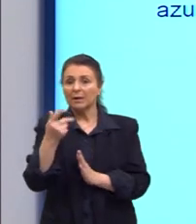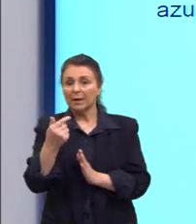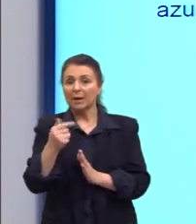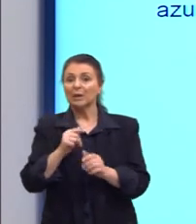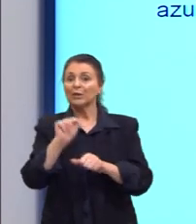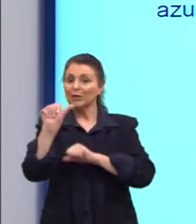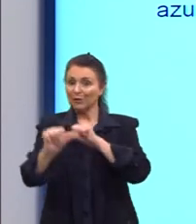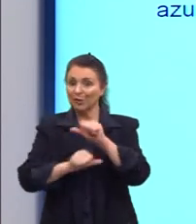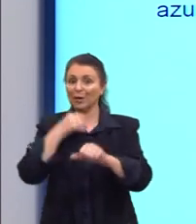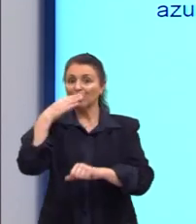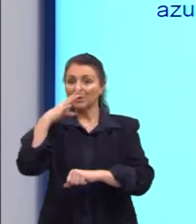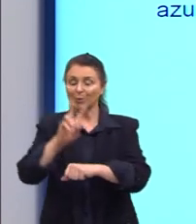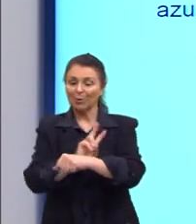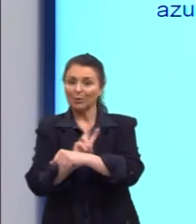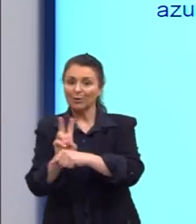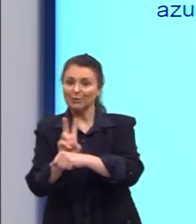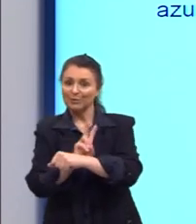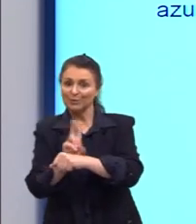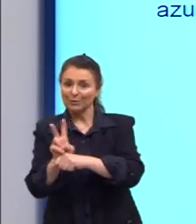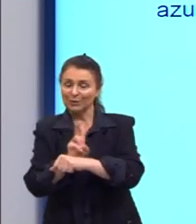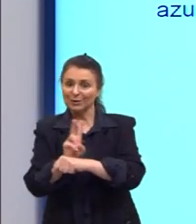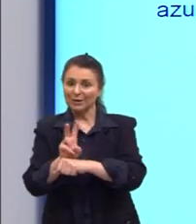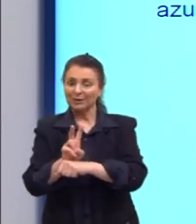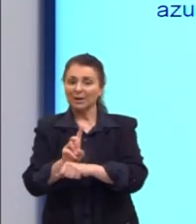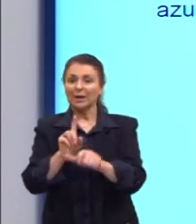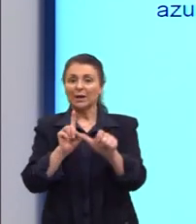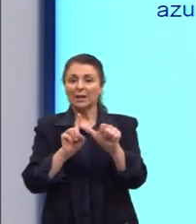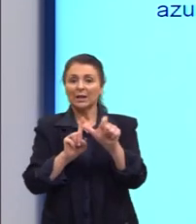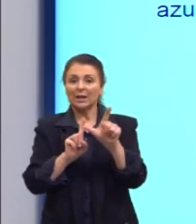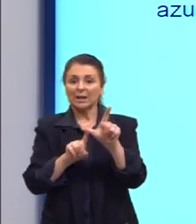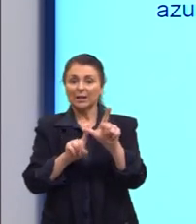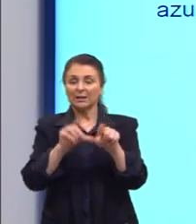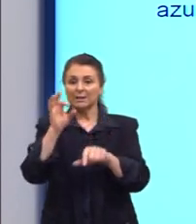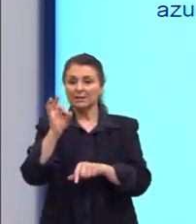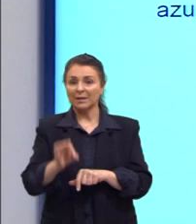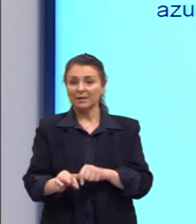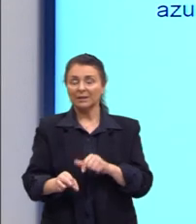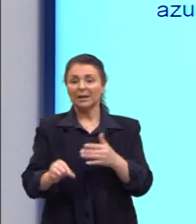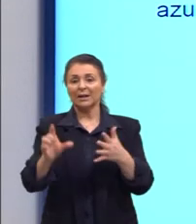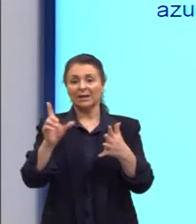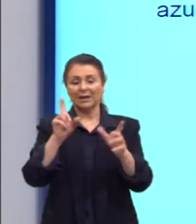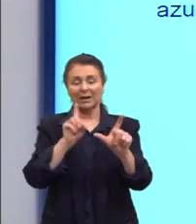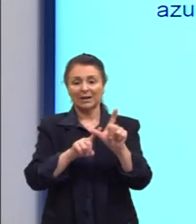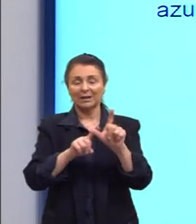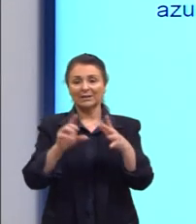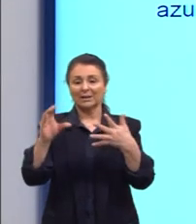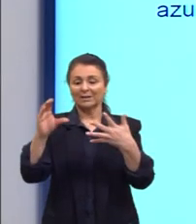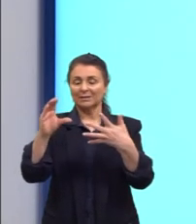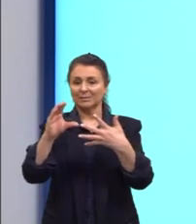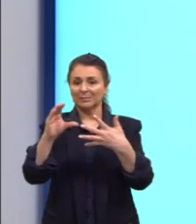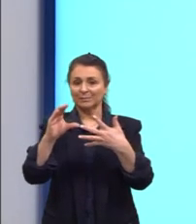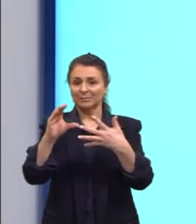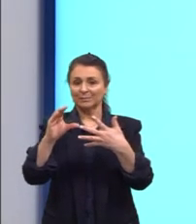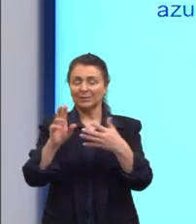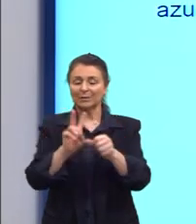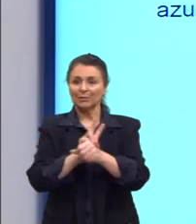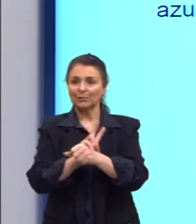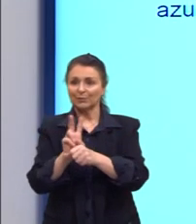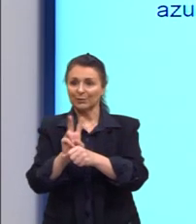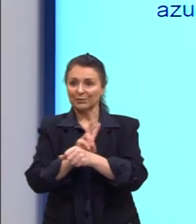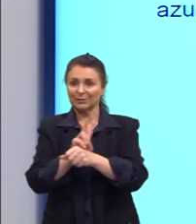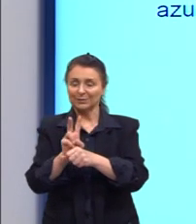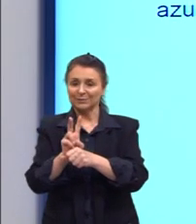violeta. Então, a alternativa dessa questão é a questão C. Alternativa C. Violeta.